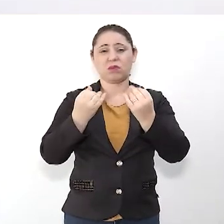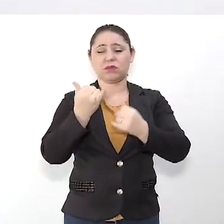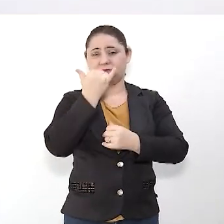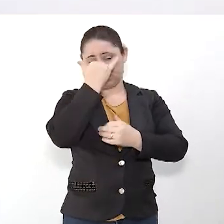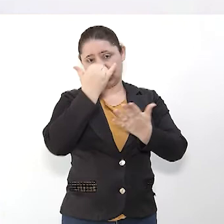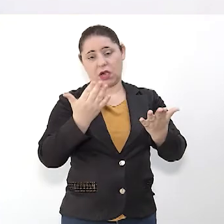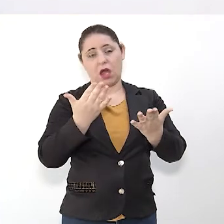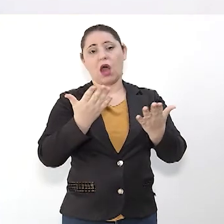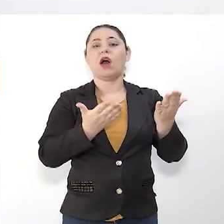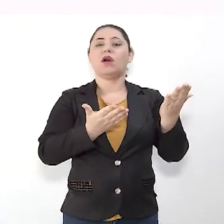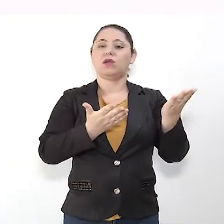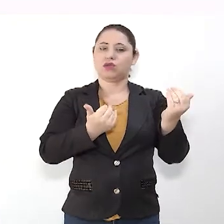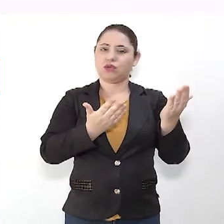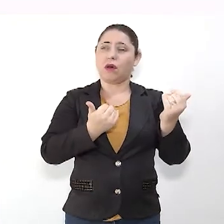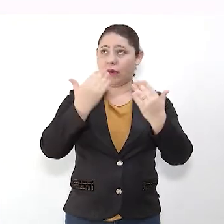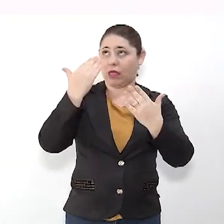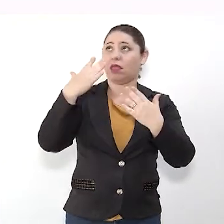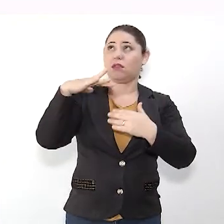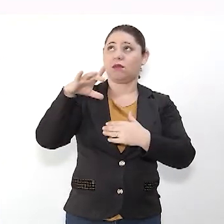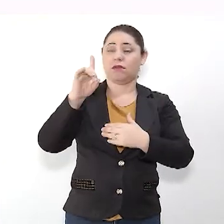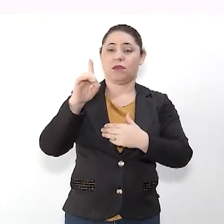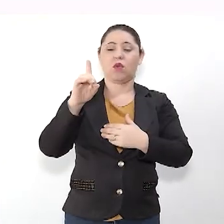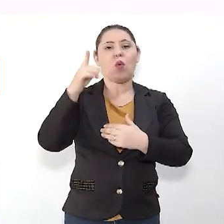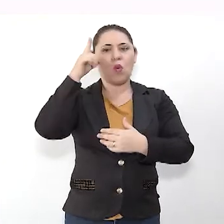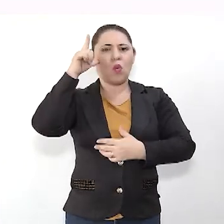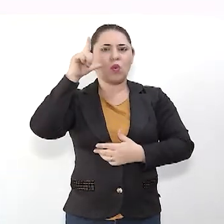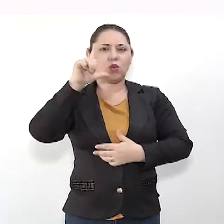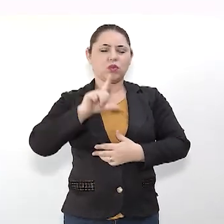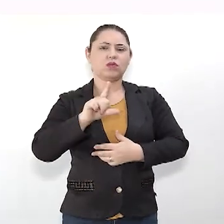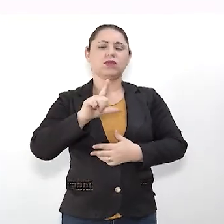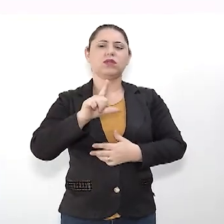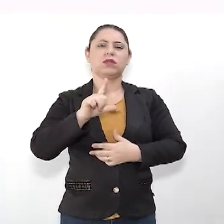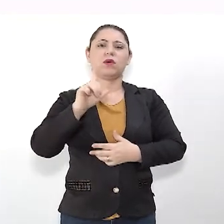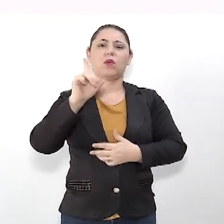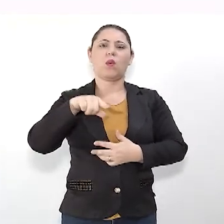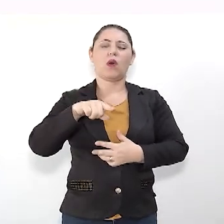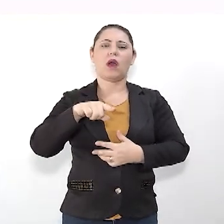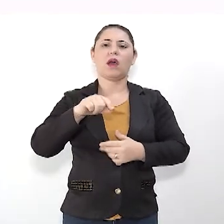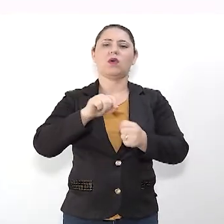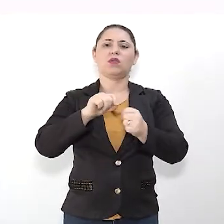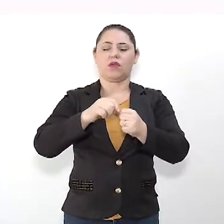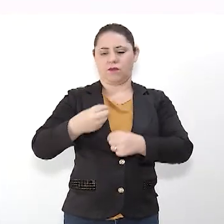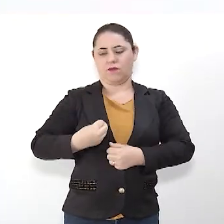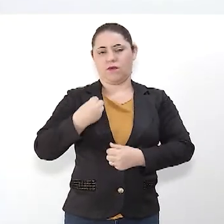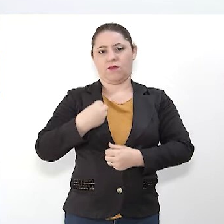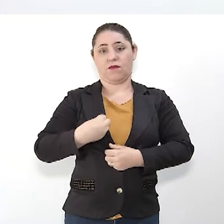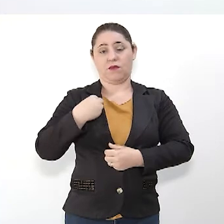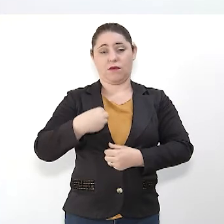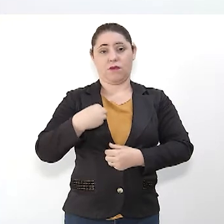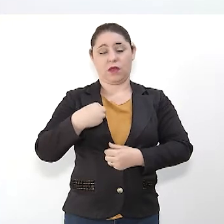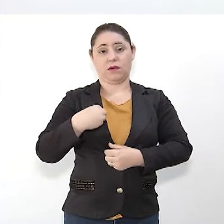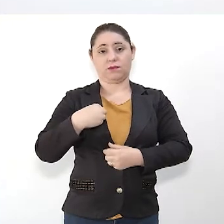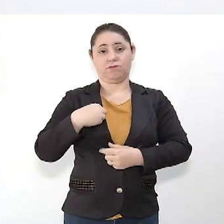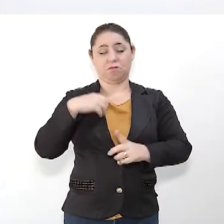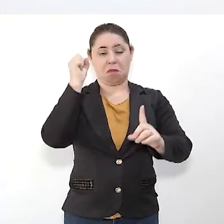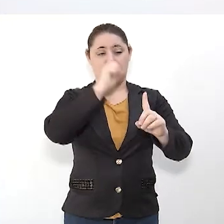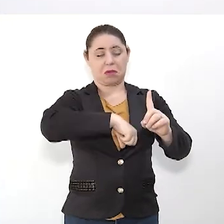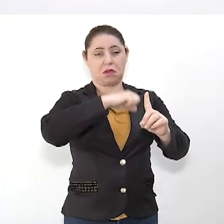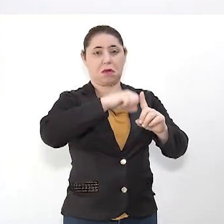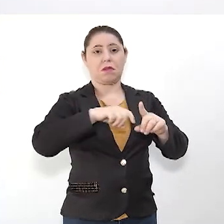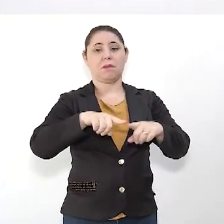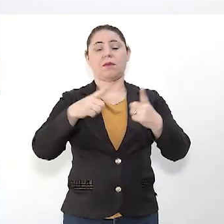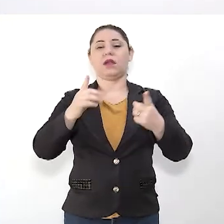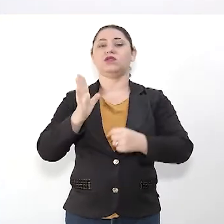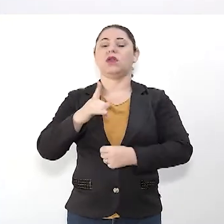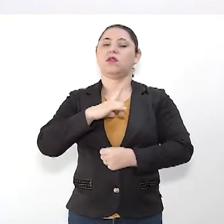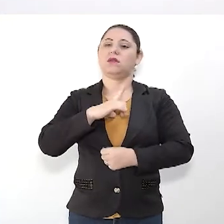relatos muito tristes, essa jovem graças a Deus, ela conseguiu sobreviver